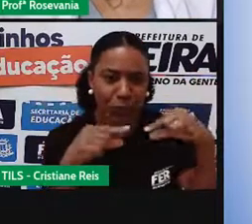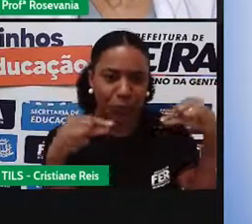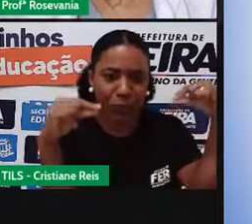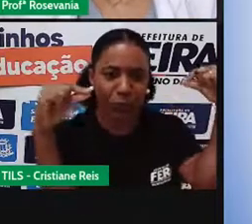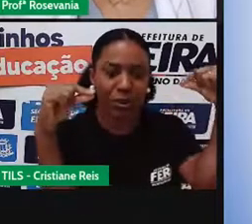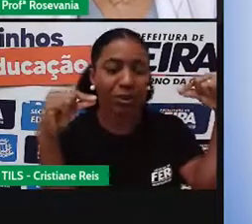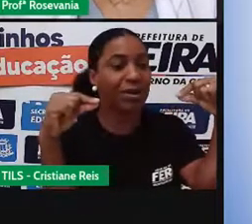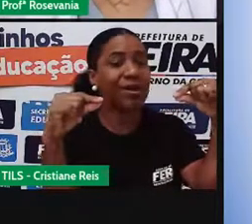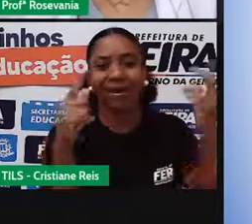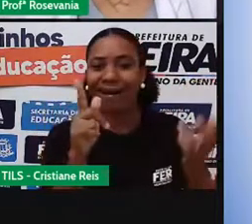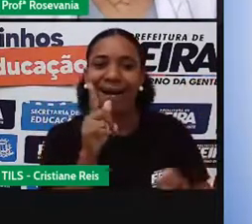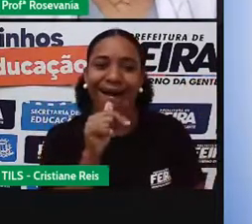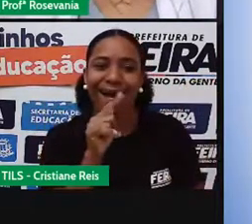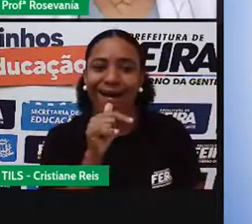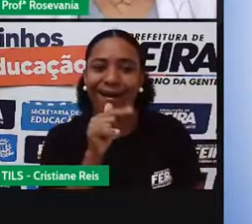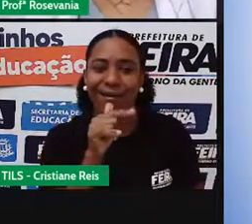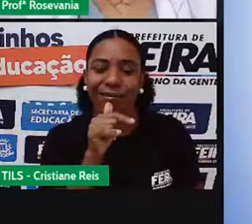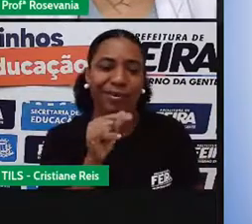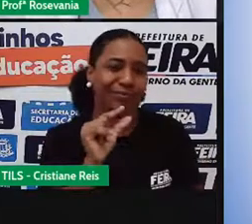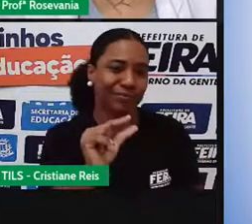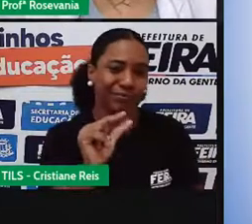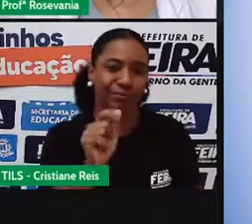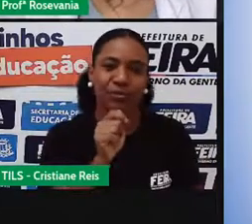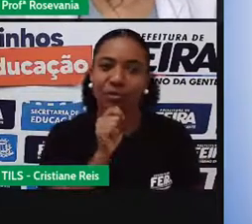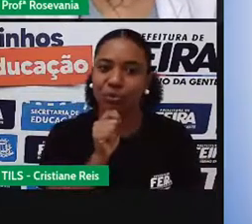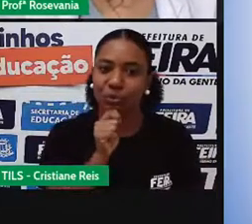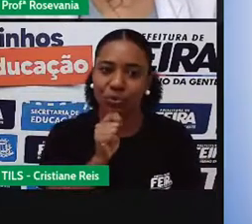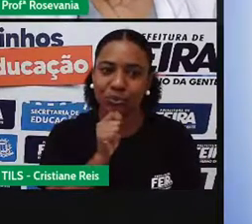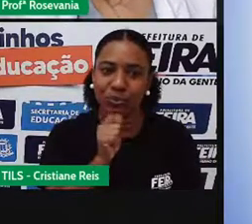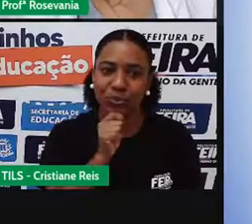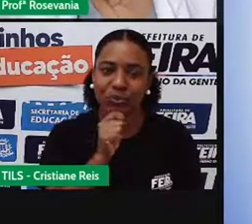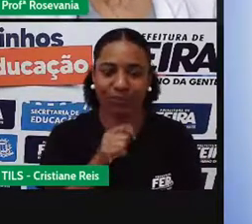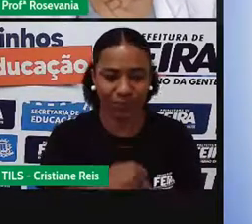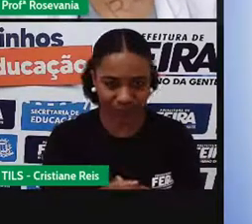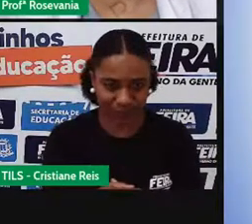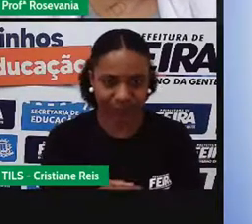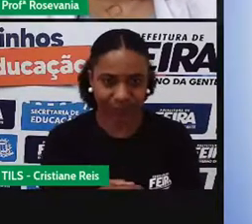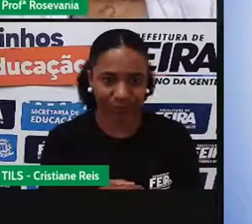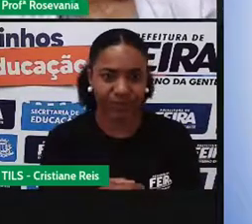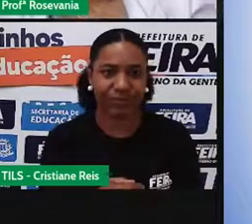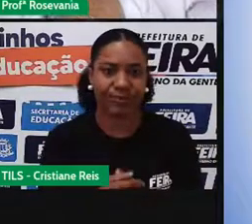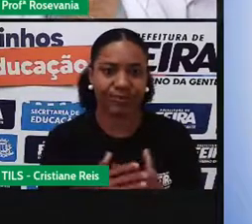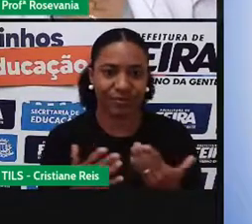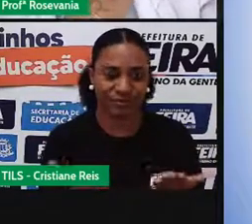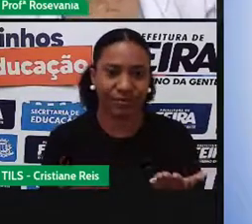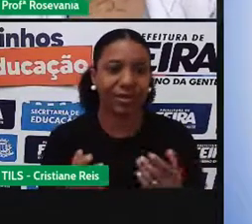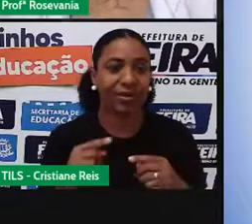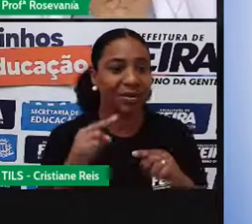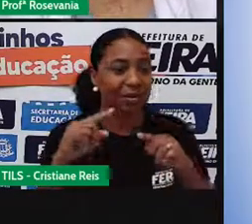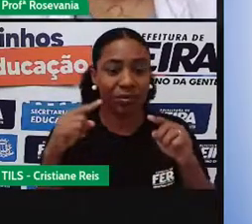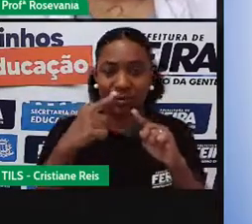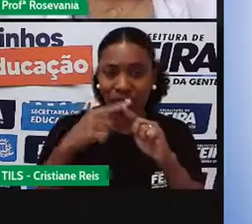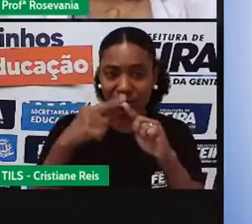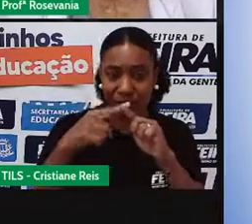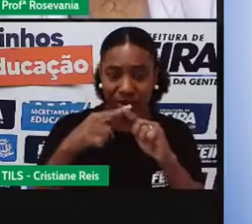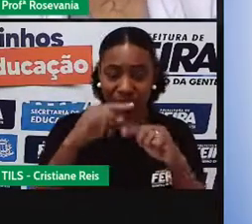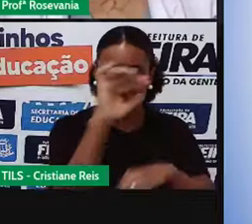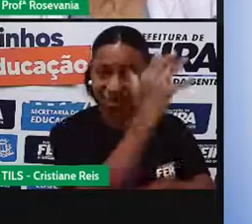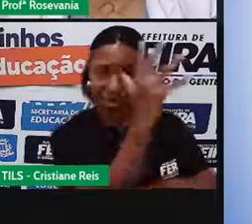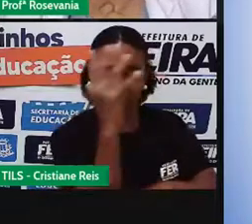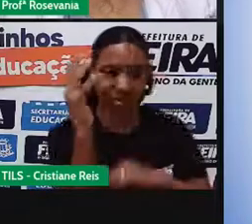infelizmente, né, que, é, felizmente que eles têm de adaptar-se aos locais